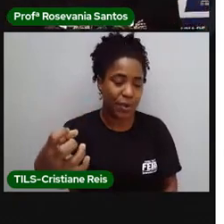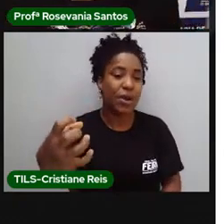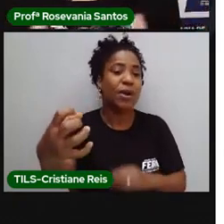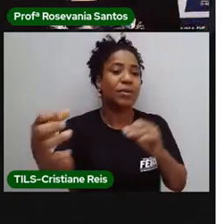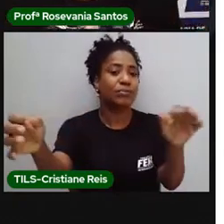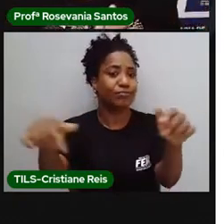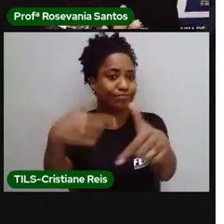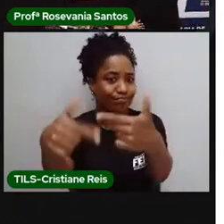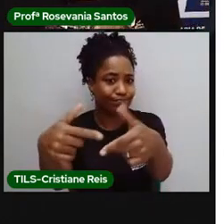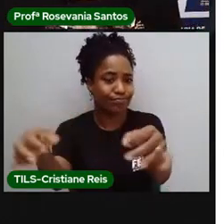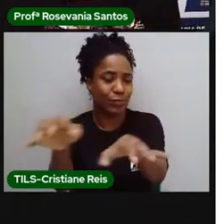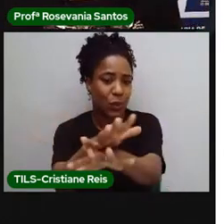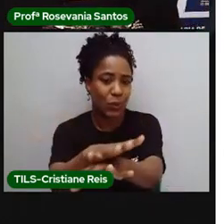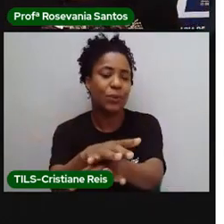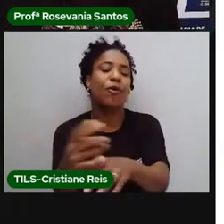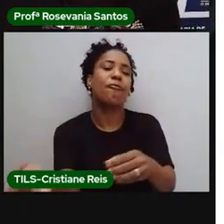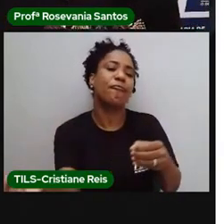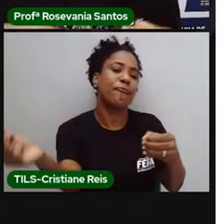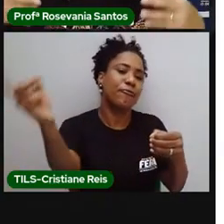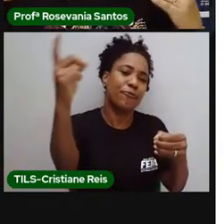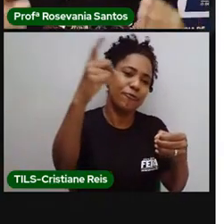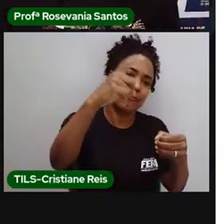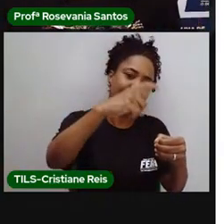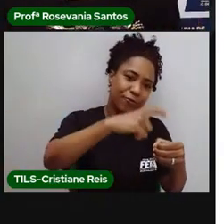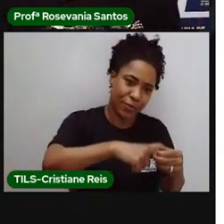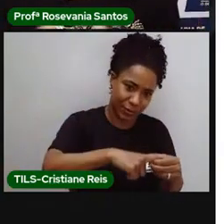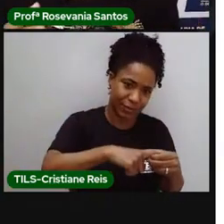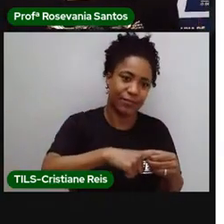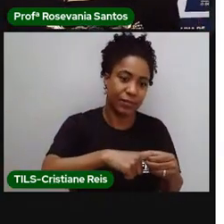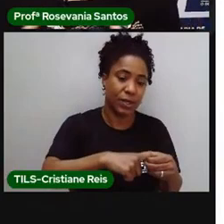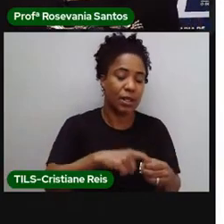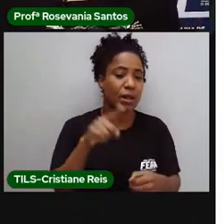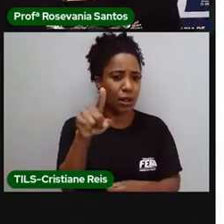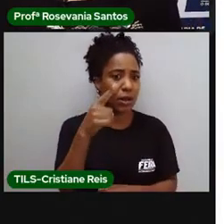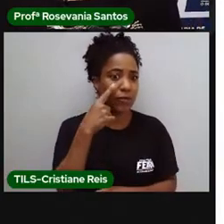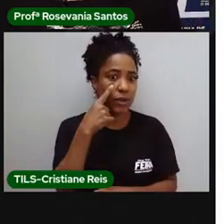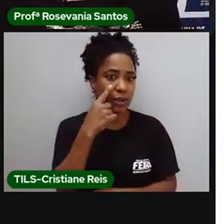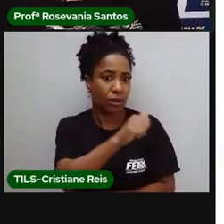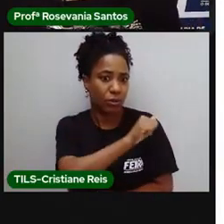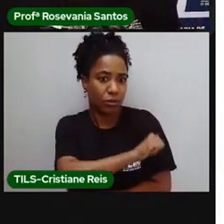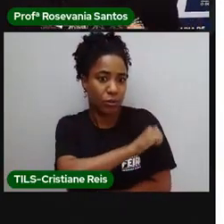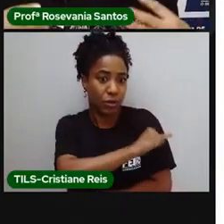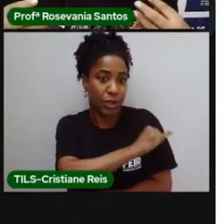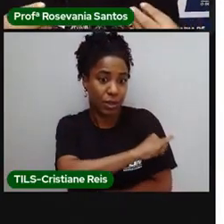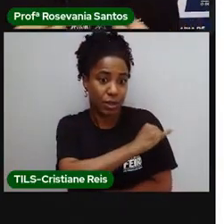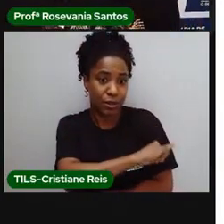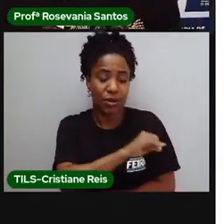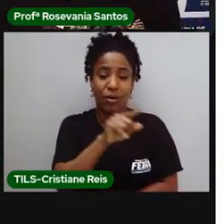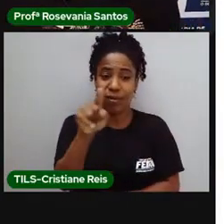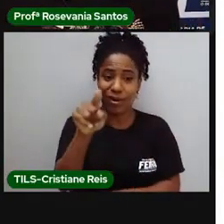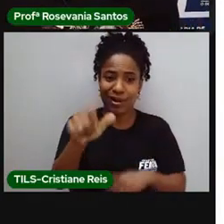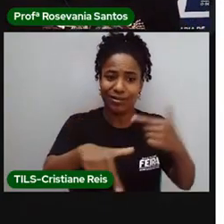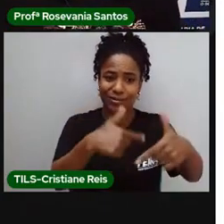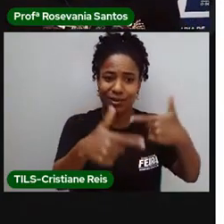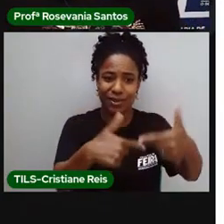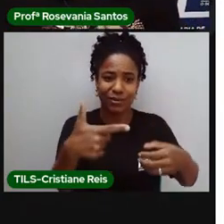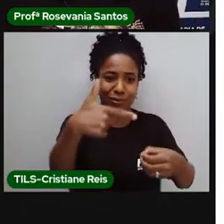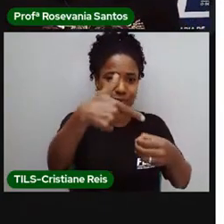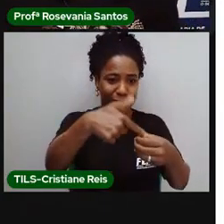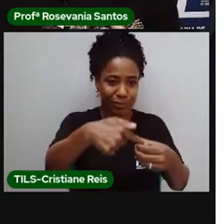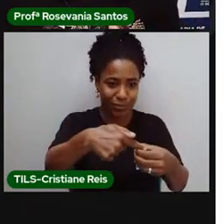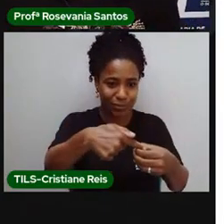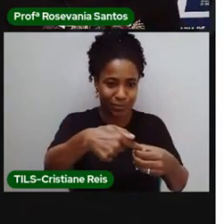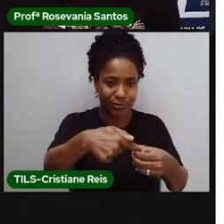parte toda de produção petrolífera, né. A gente vai perceber muito isso ali. A gente também